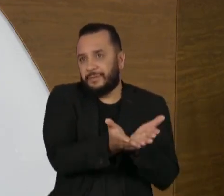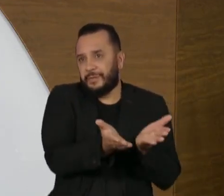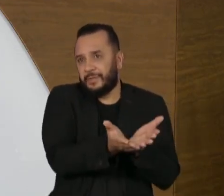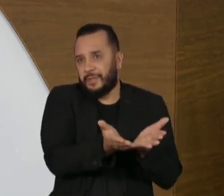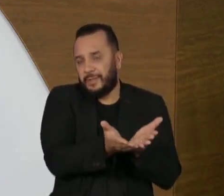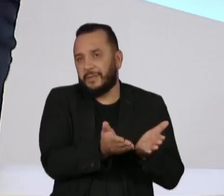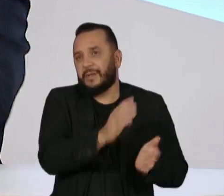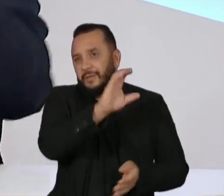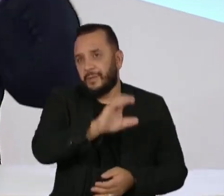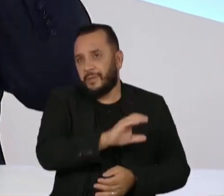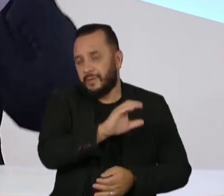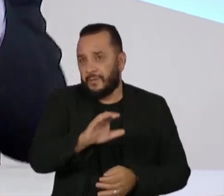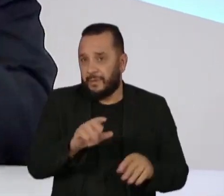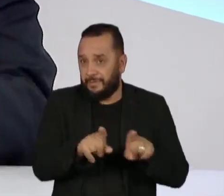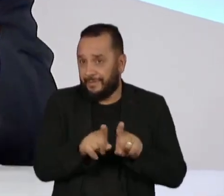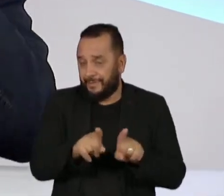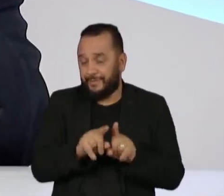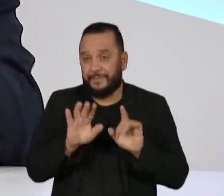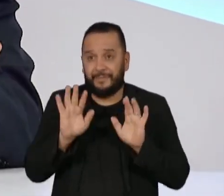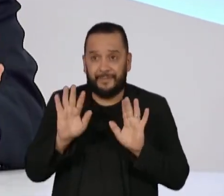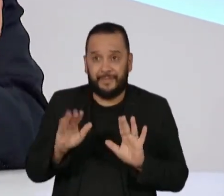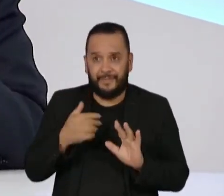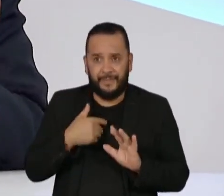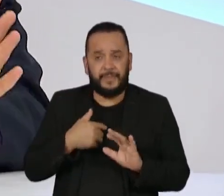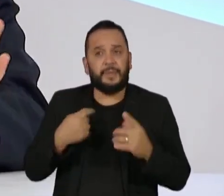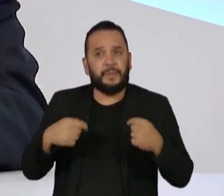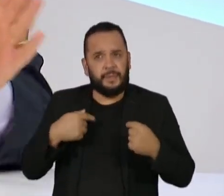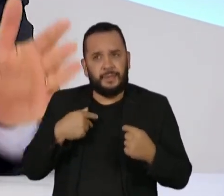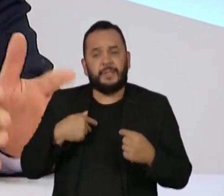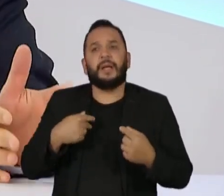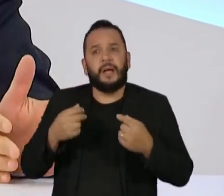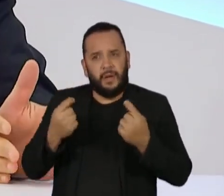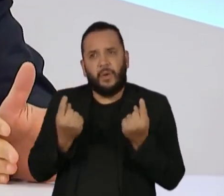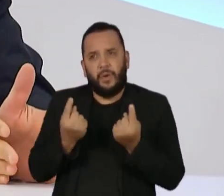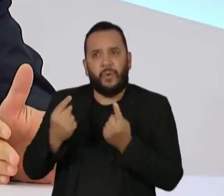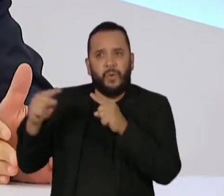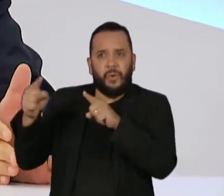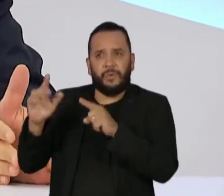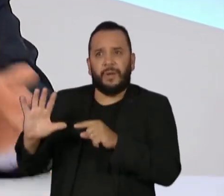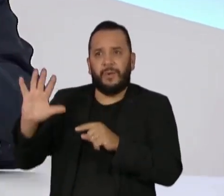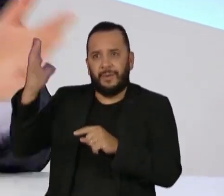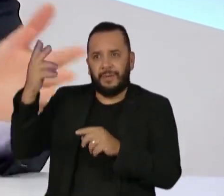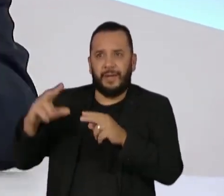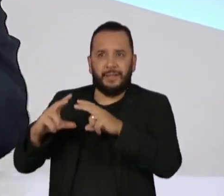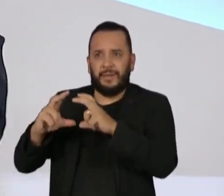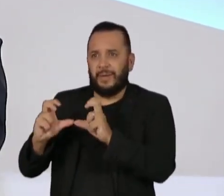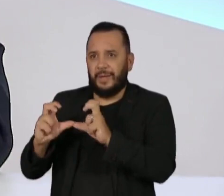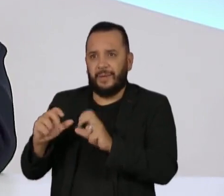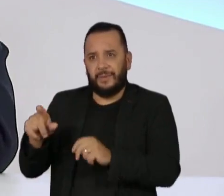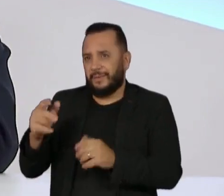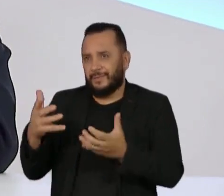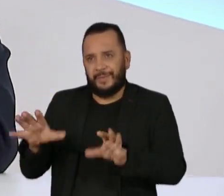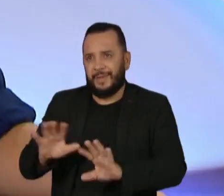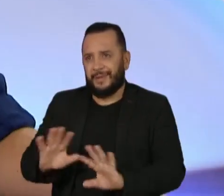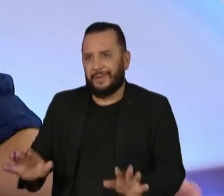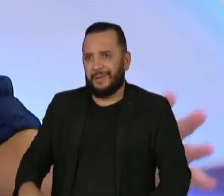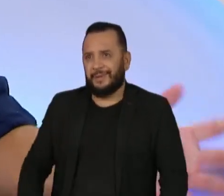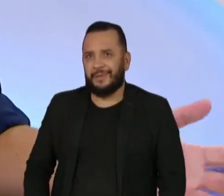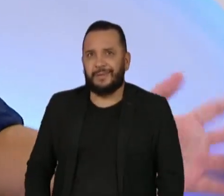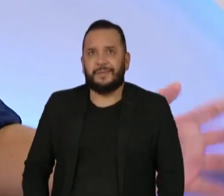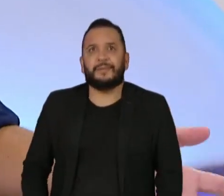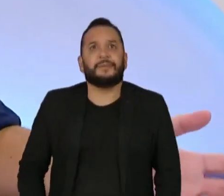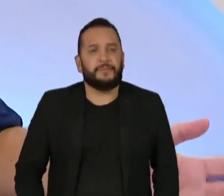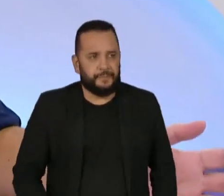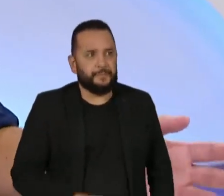pressupostos que seria, eventualmente, deixar clara uma crítica e uma oposição ao que acontece na Nicarágua, não faz. Você está